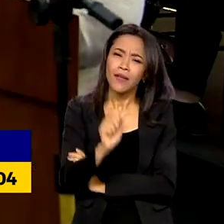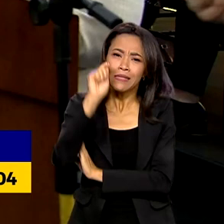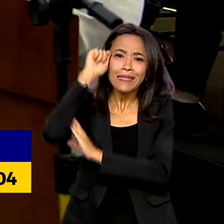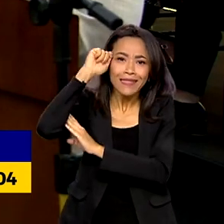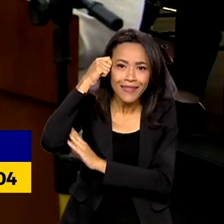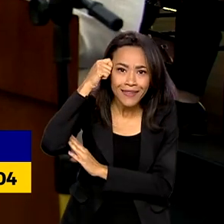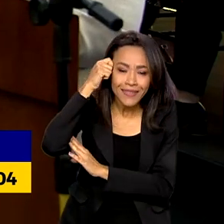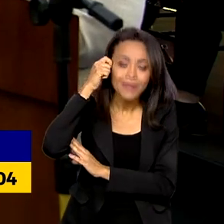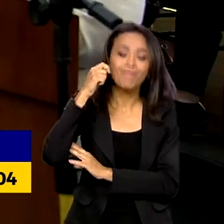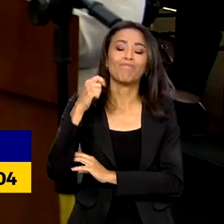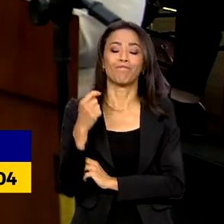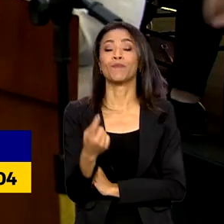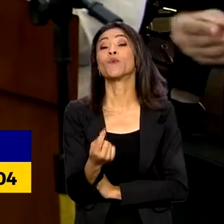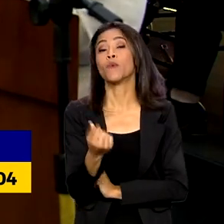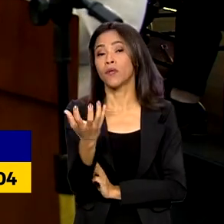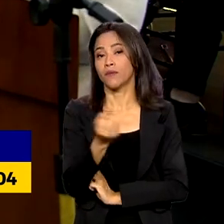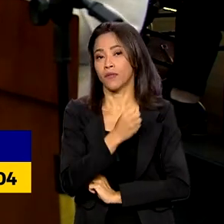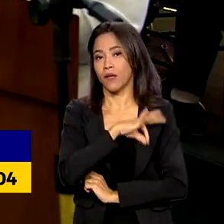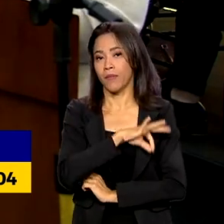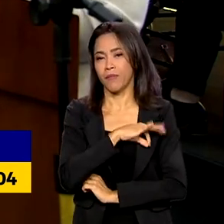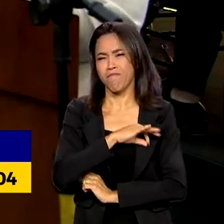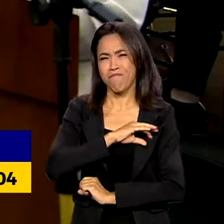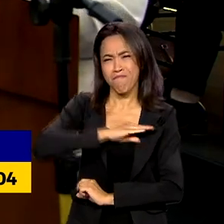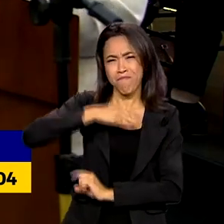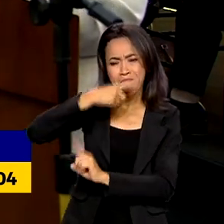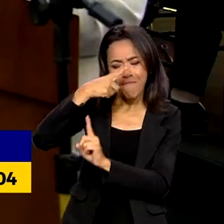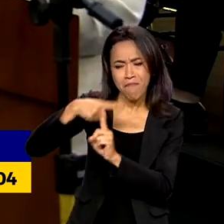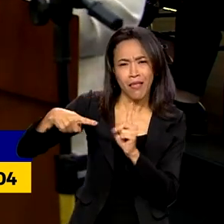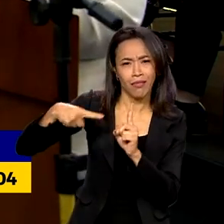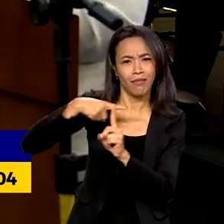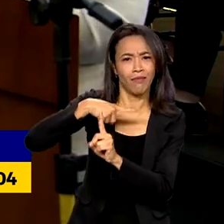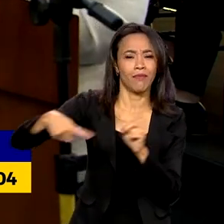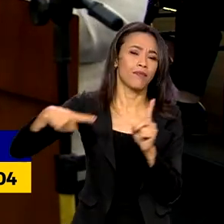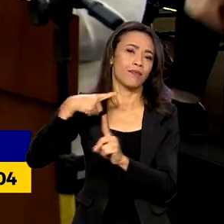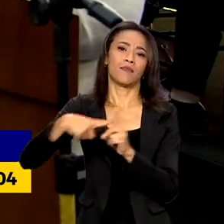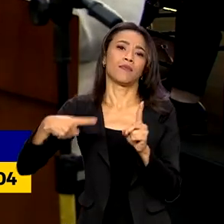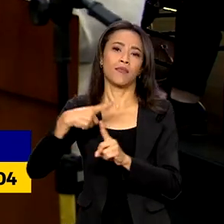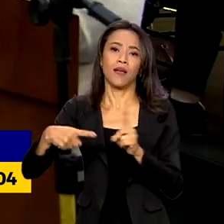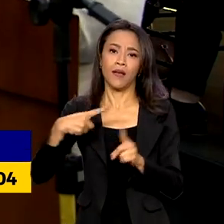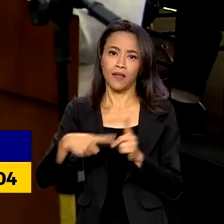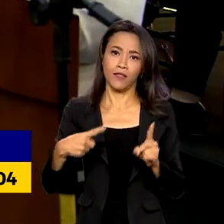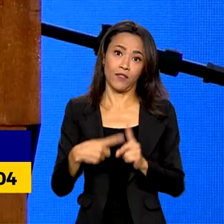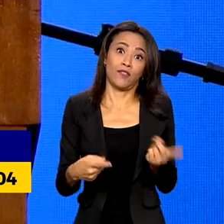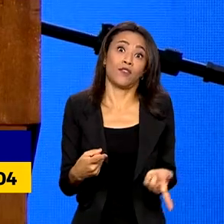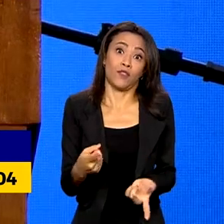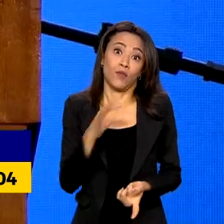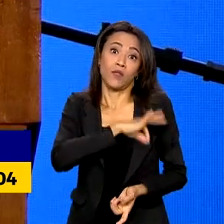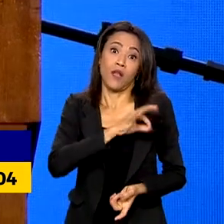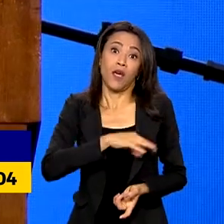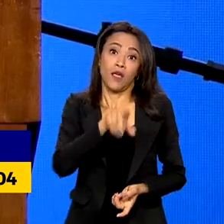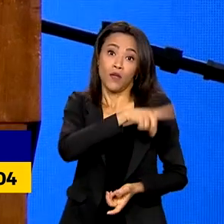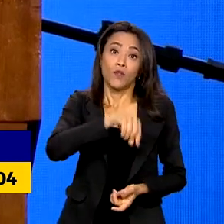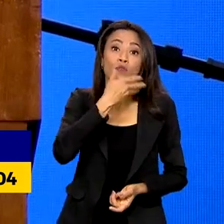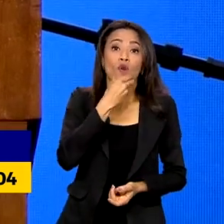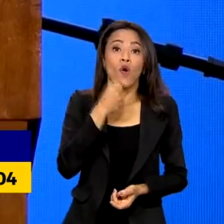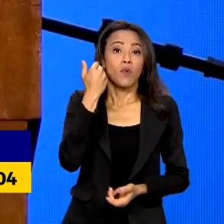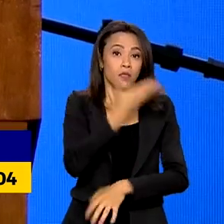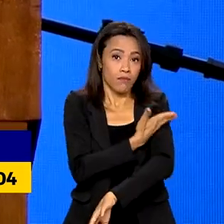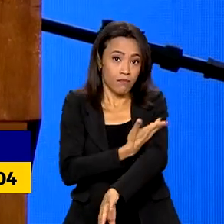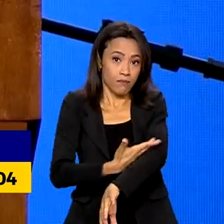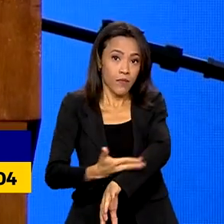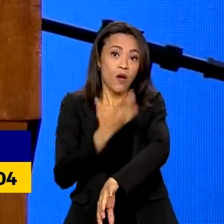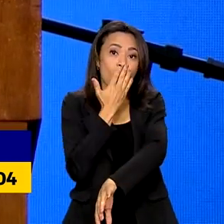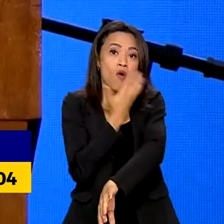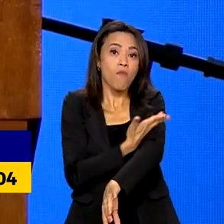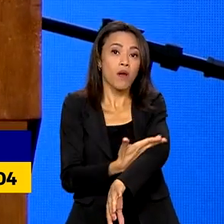recebem, em média, menos da metade do salário de homens brancos. As estatísticas demonstram